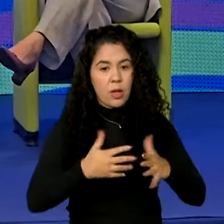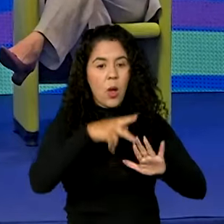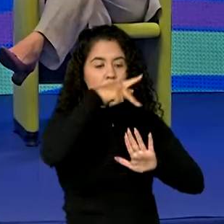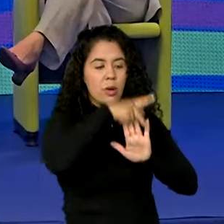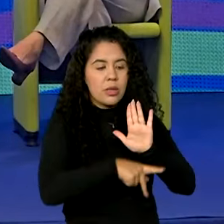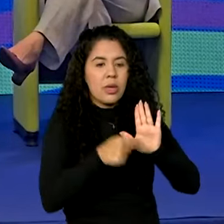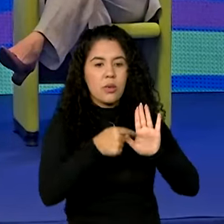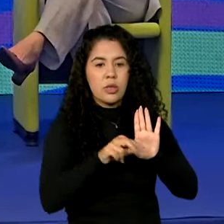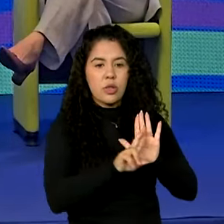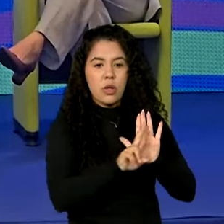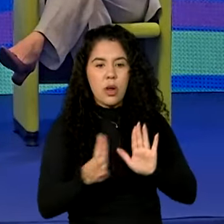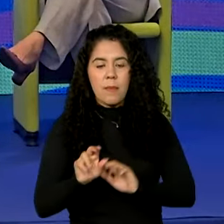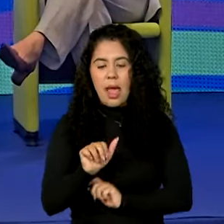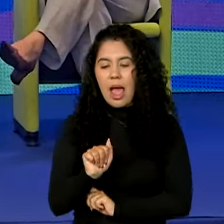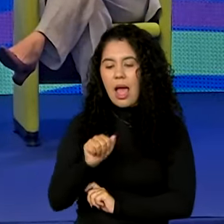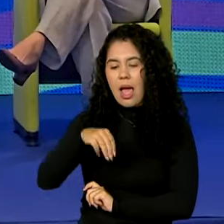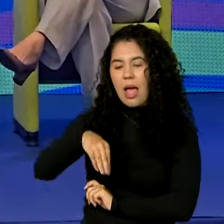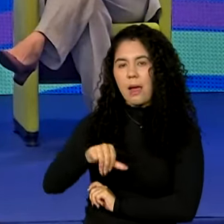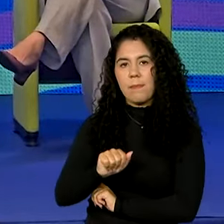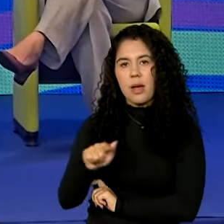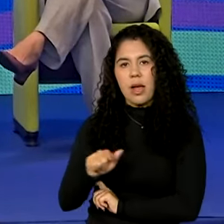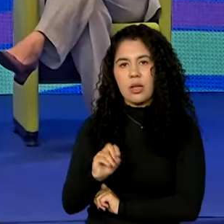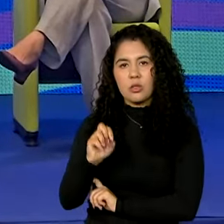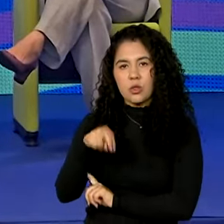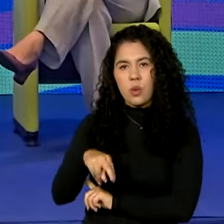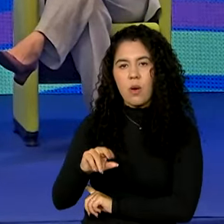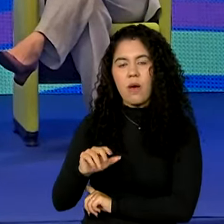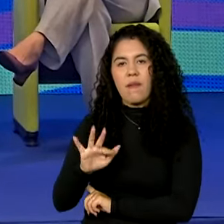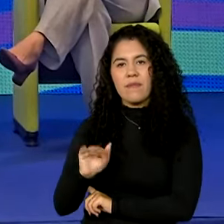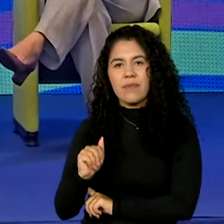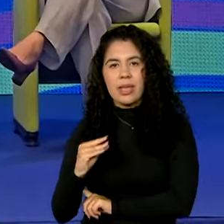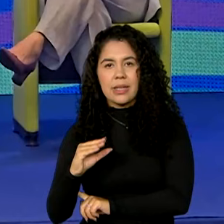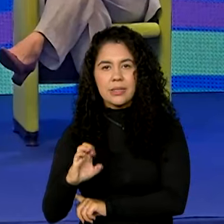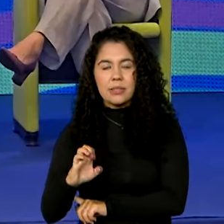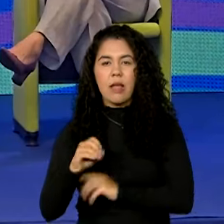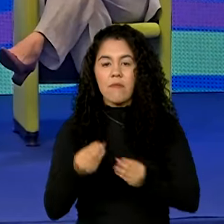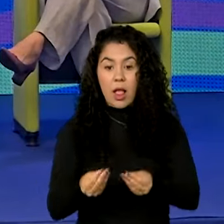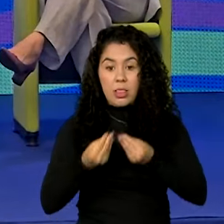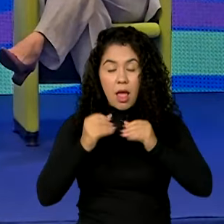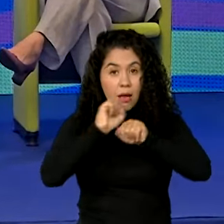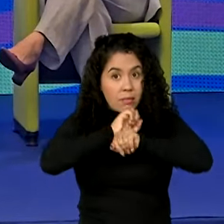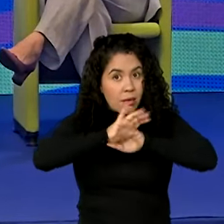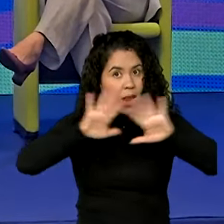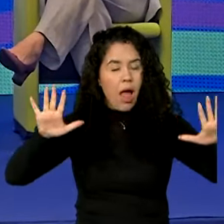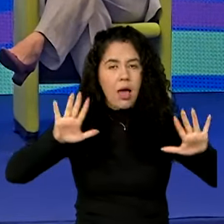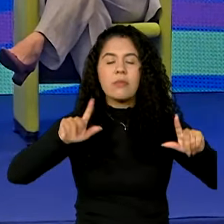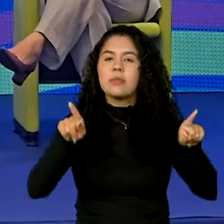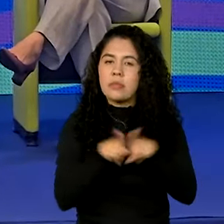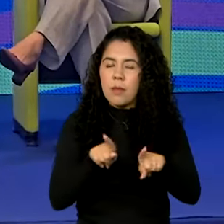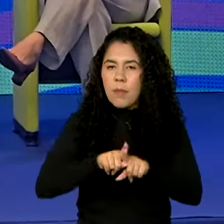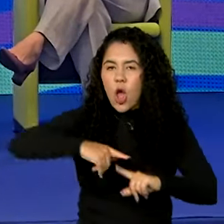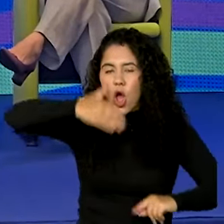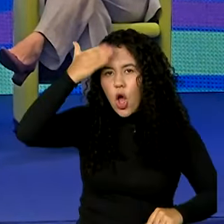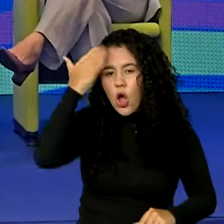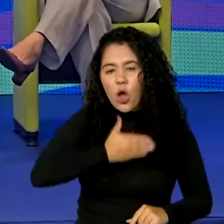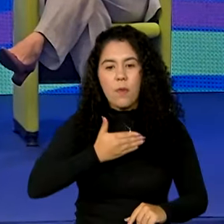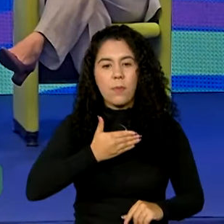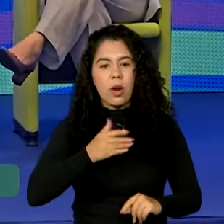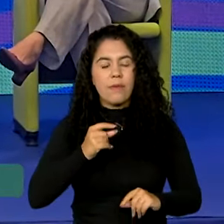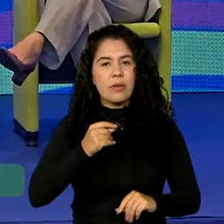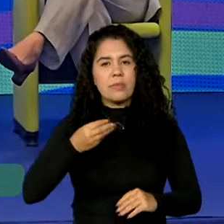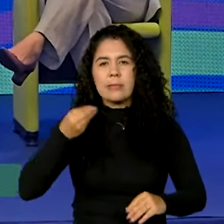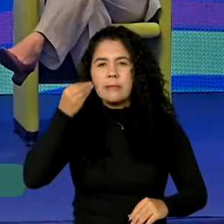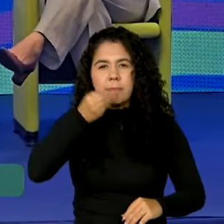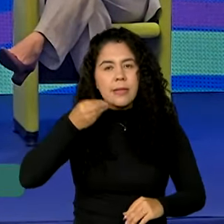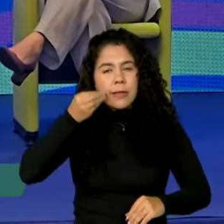que vai elucidar e vai comprovar numa experiência em